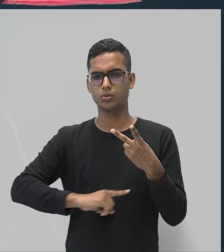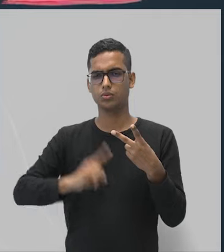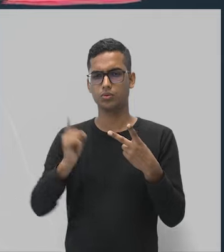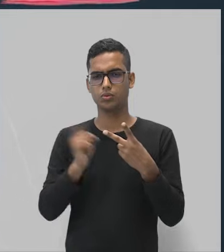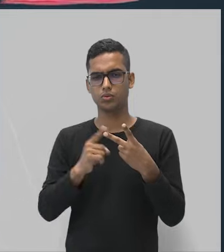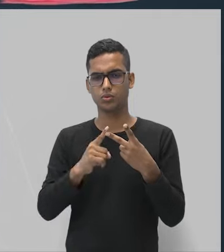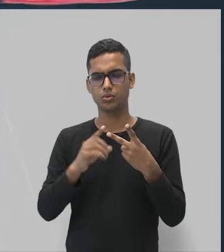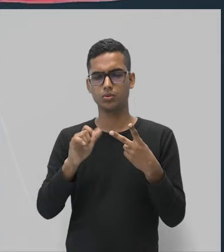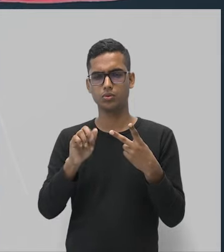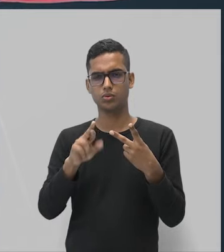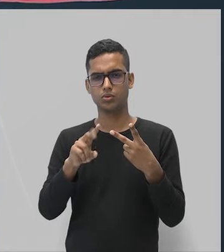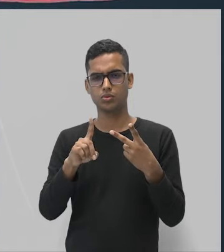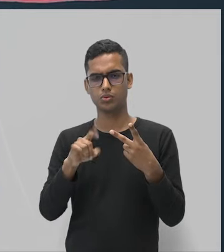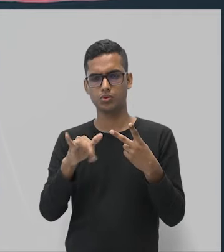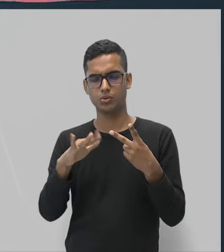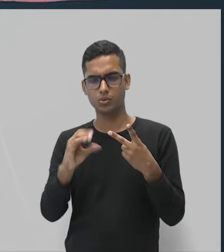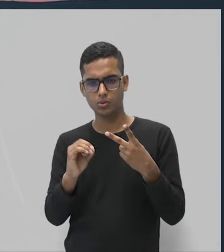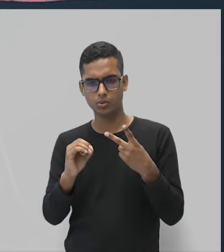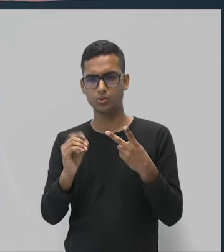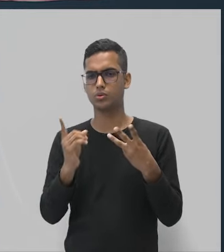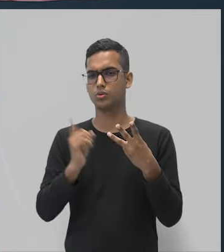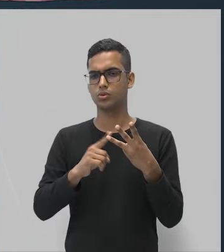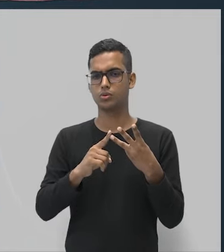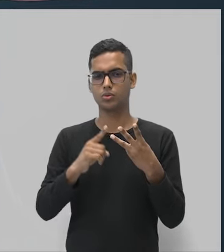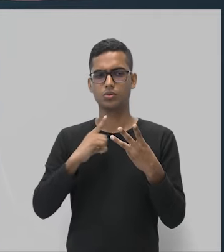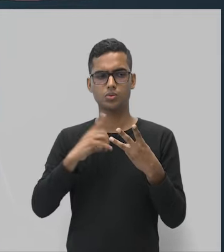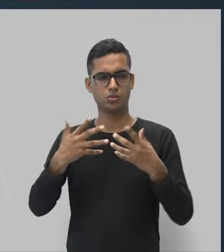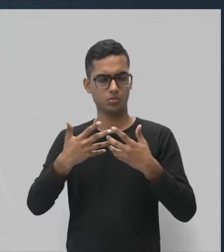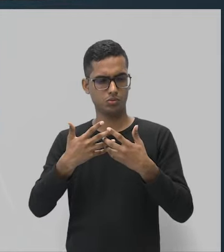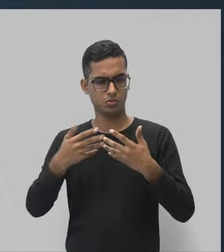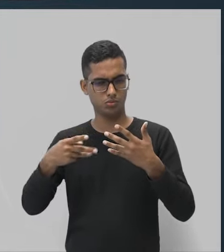tecido muscular cardíaco, certo?